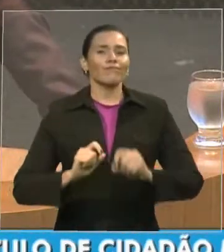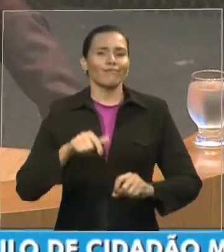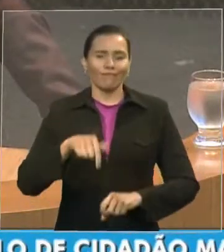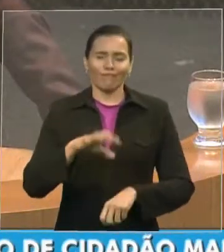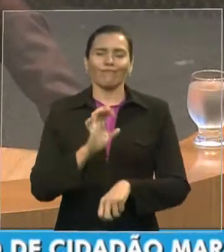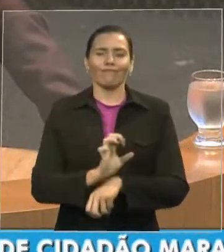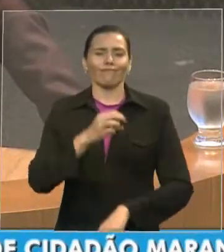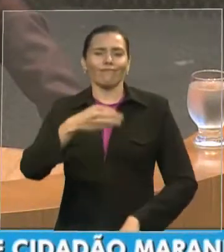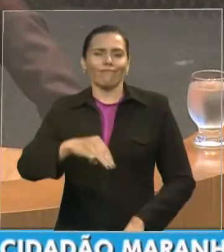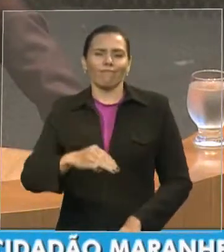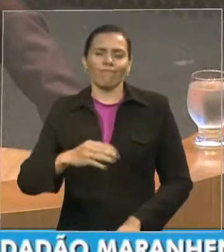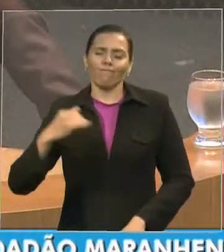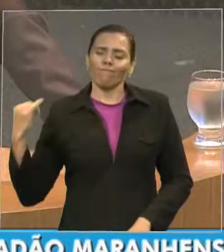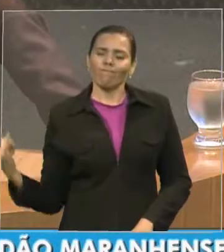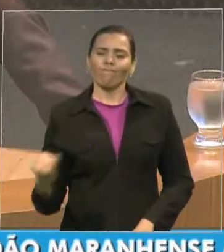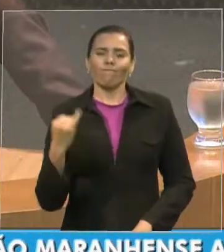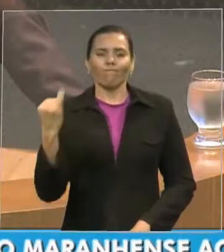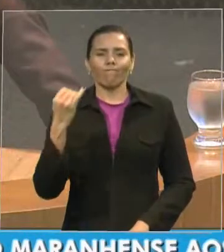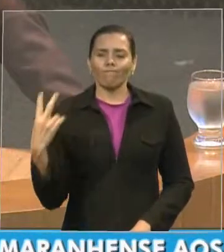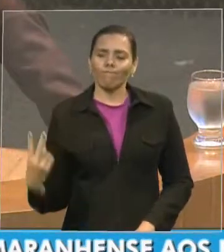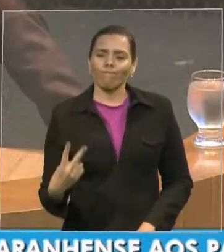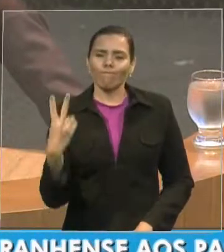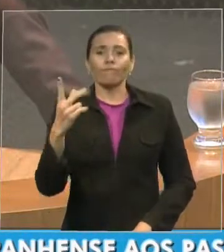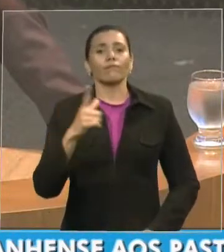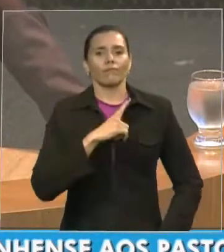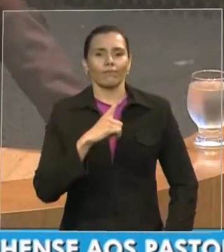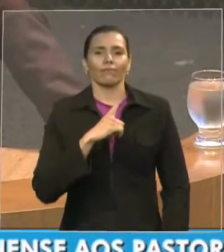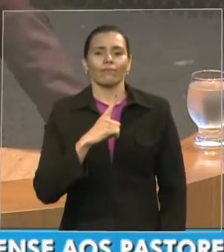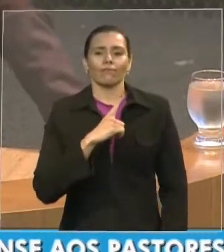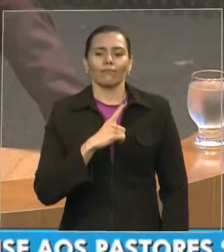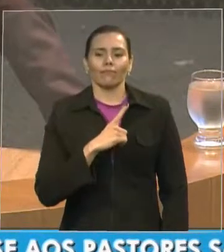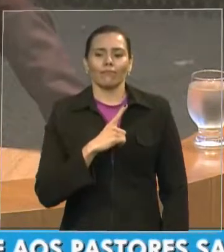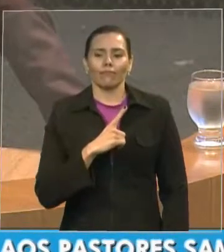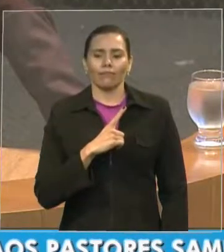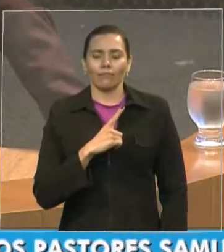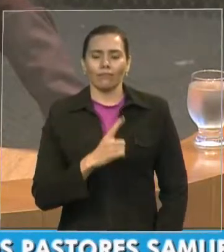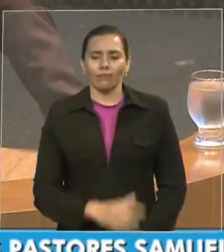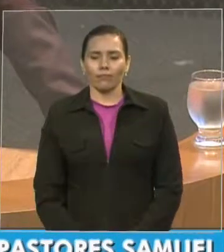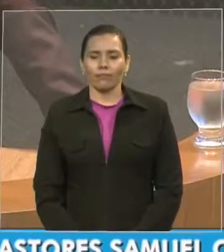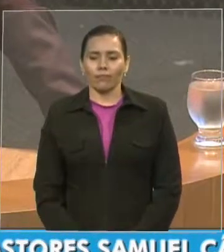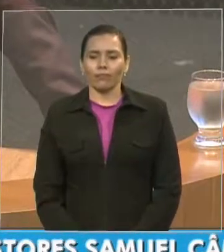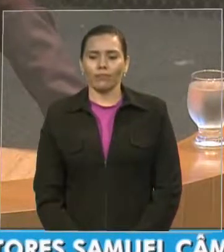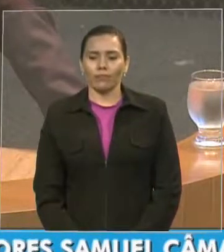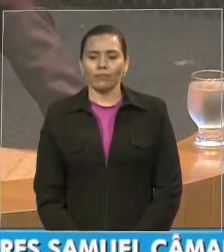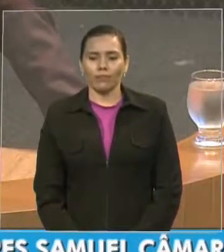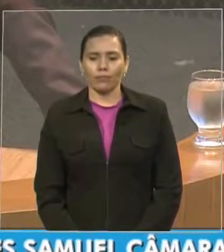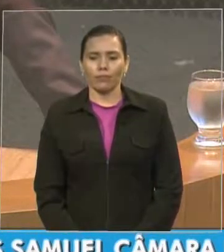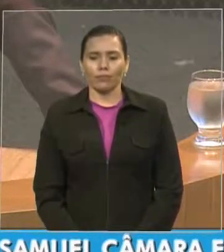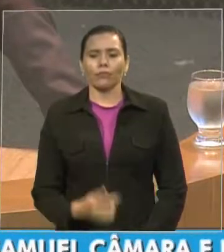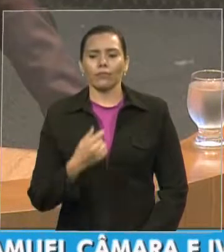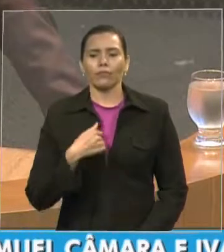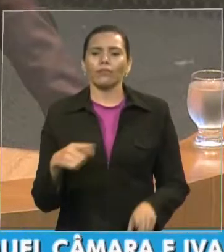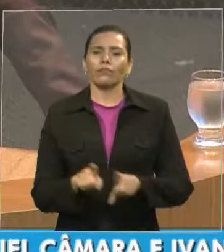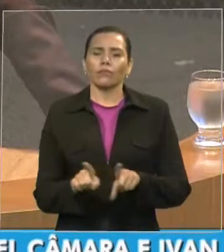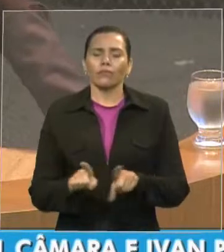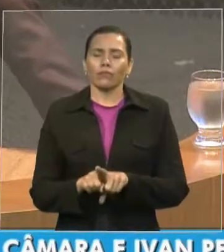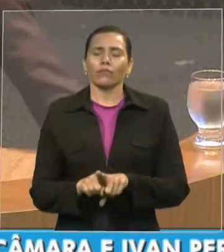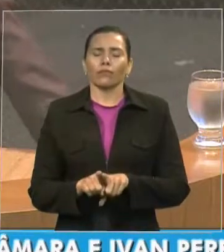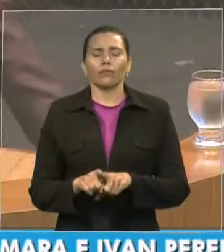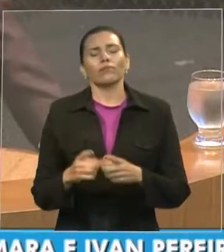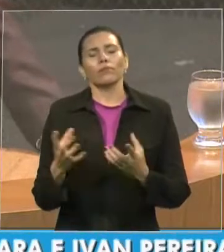reconhecidas e vistas pelo poder público finalizo as minhas palavras